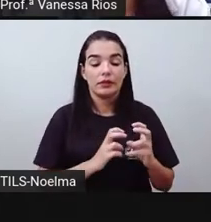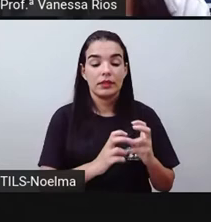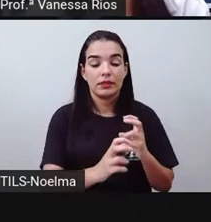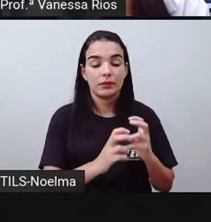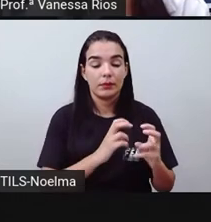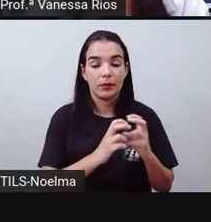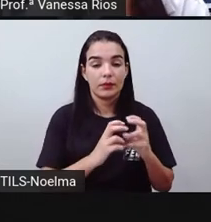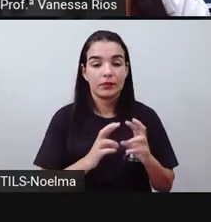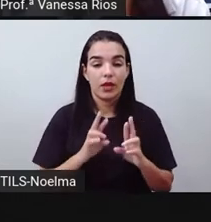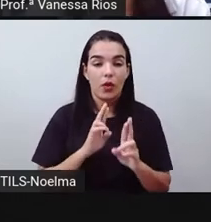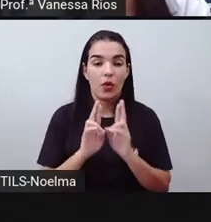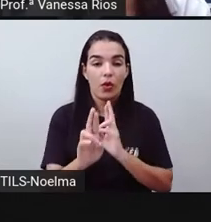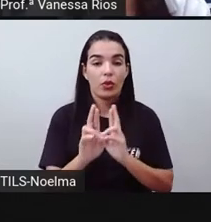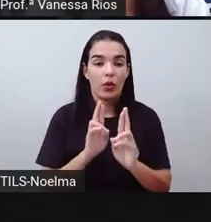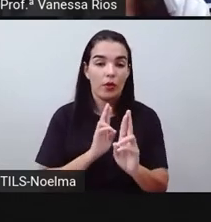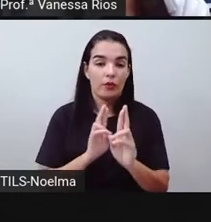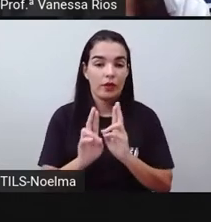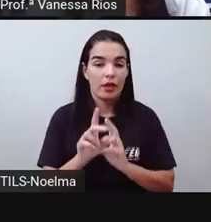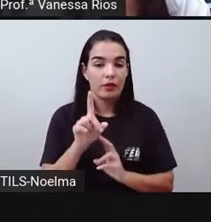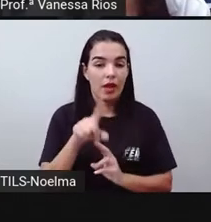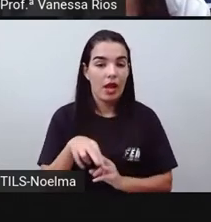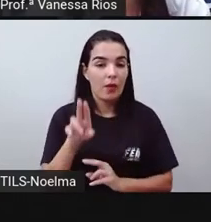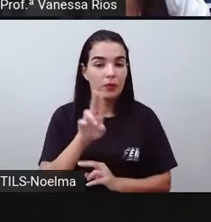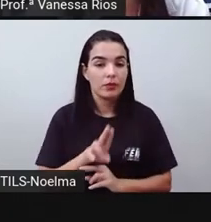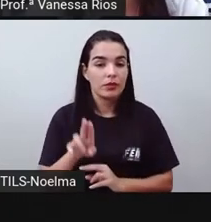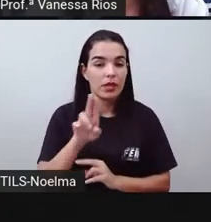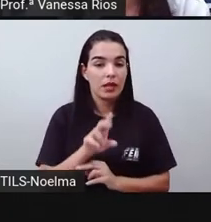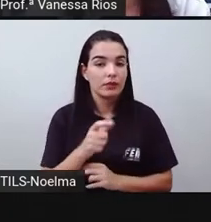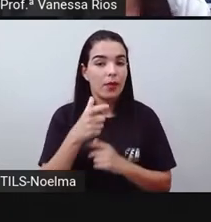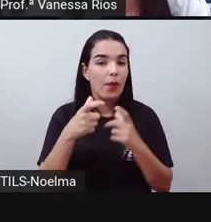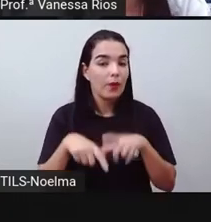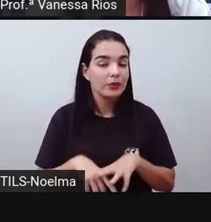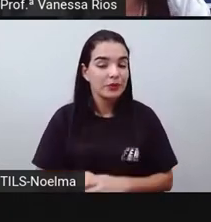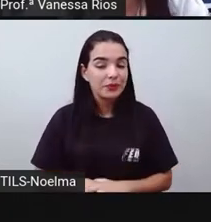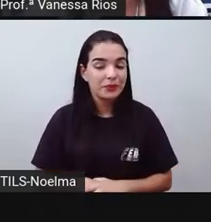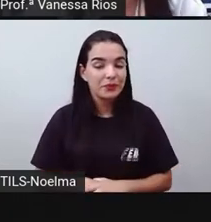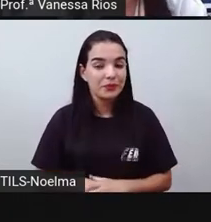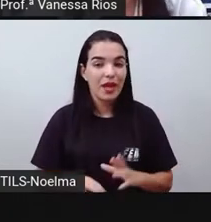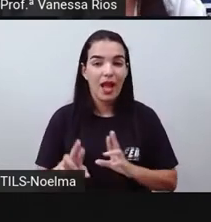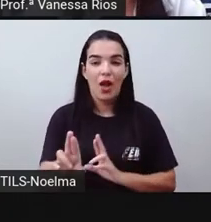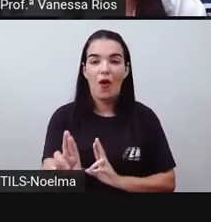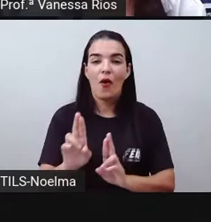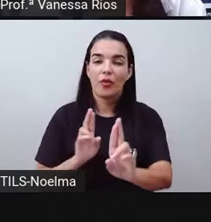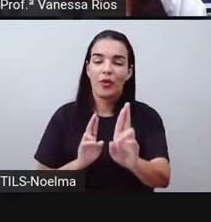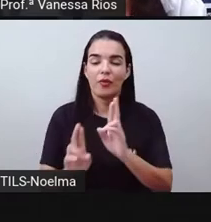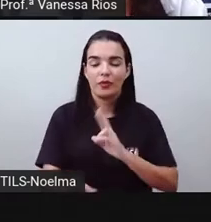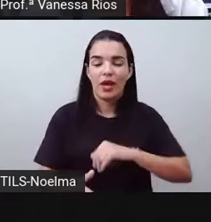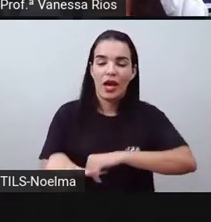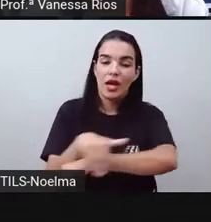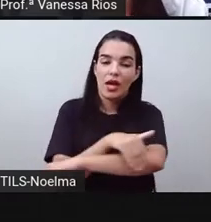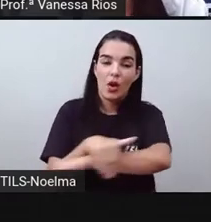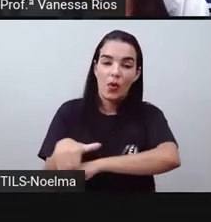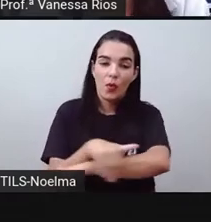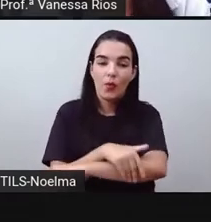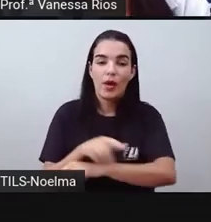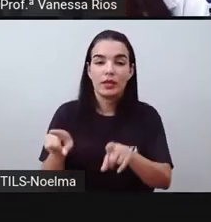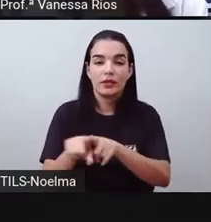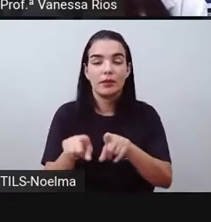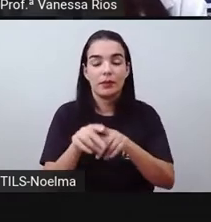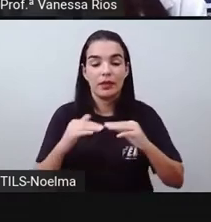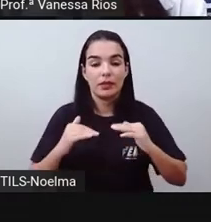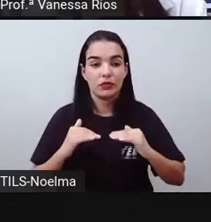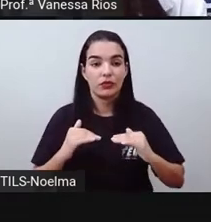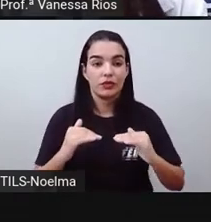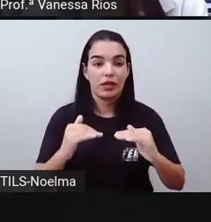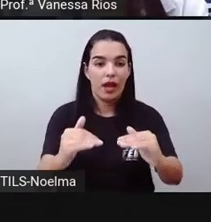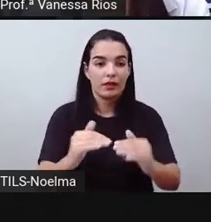são aqueles transportes utilizados nas rodovias, nas ruas e também em estradas. E aí a gente